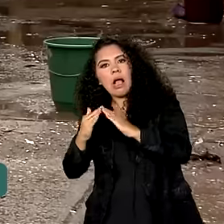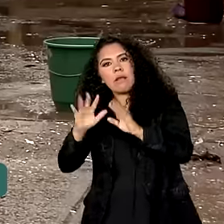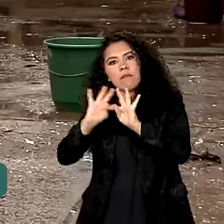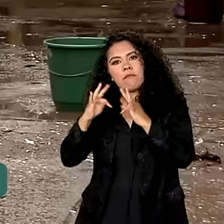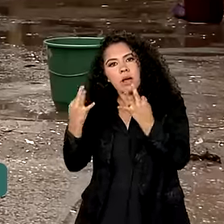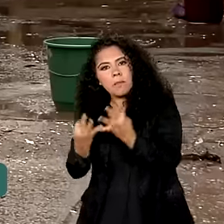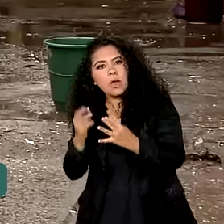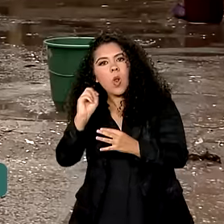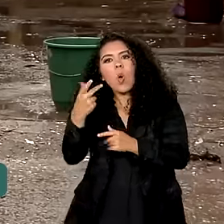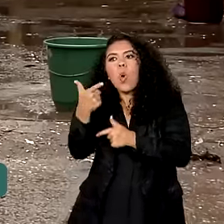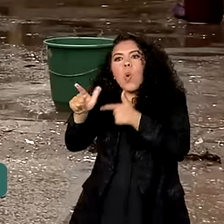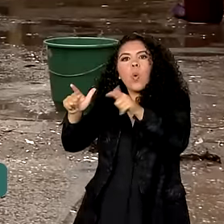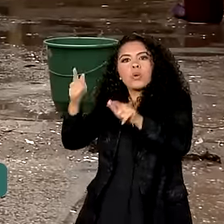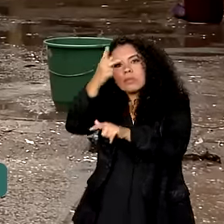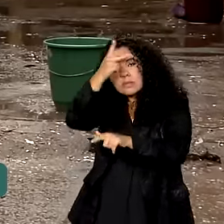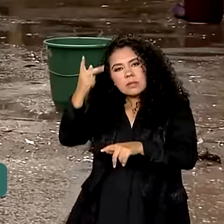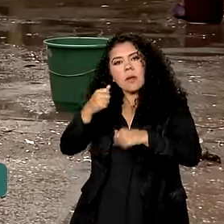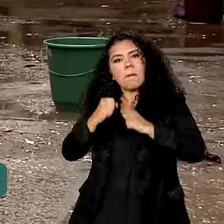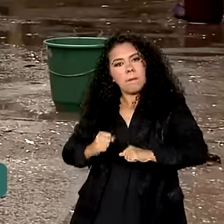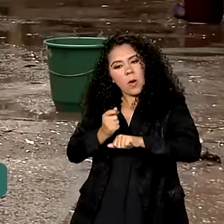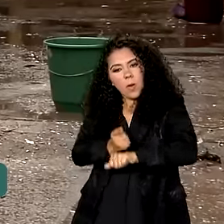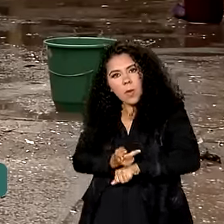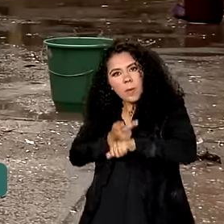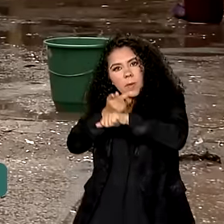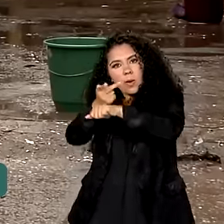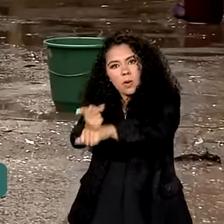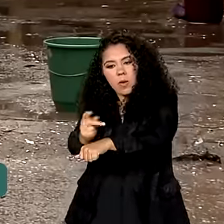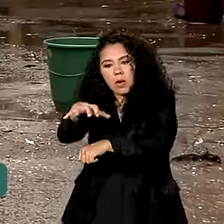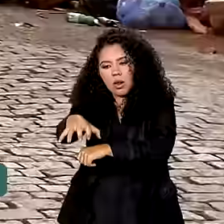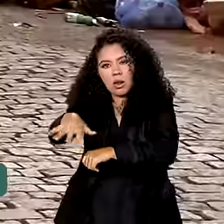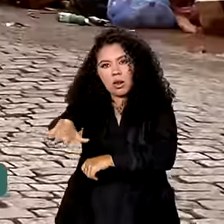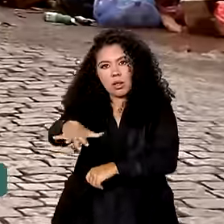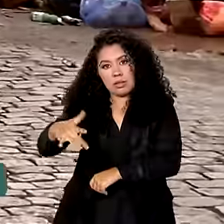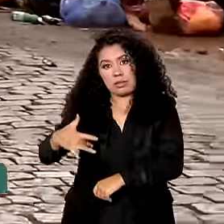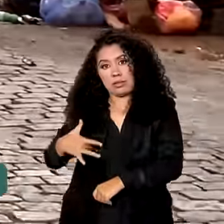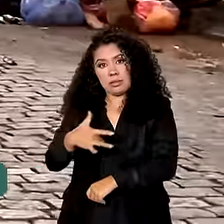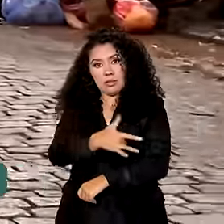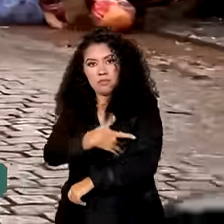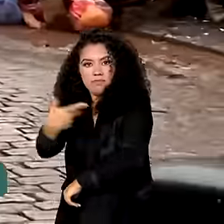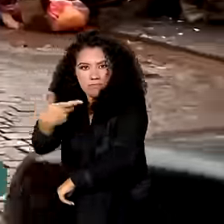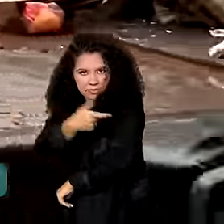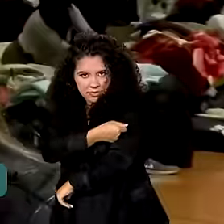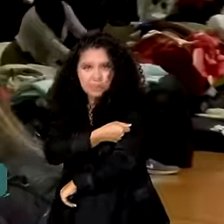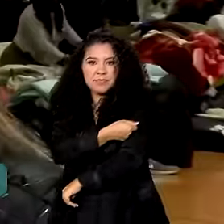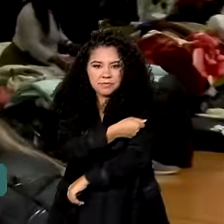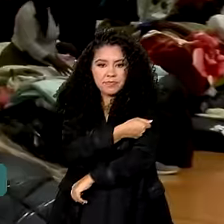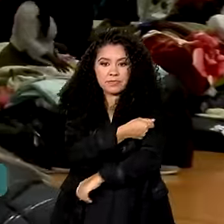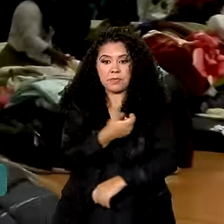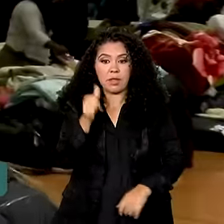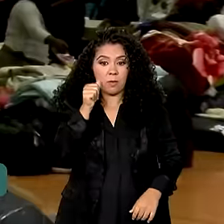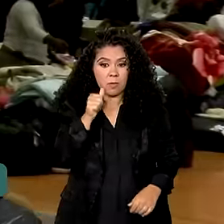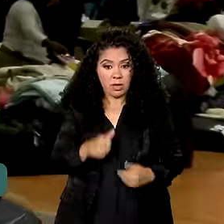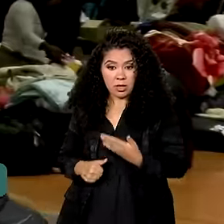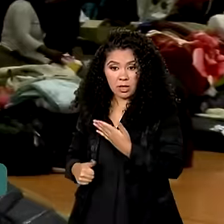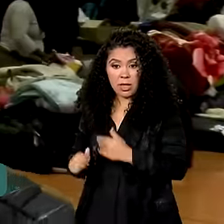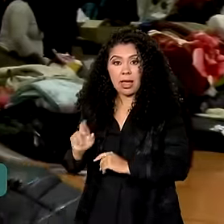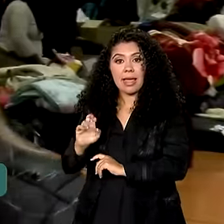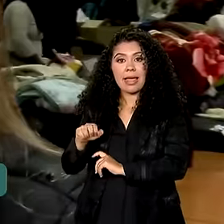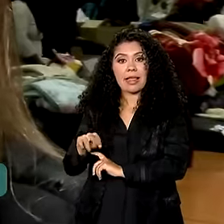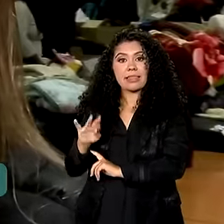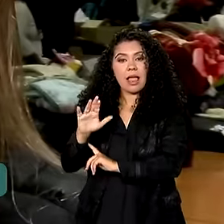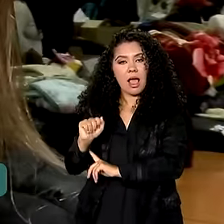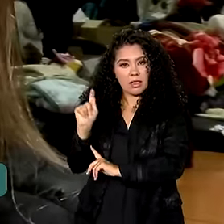outras pessoas, deve procurar uma unidade de saúde para se vacinar. Renata é voluntária.